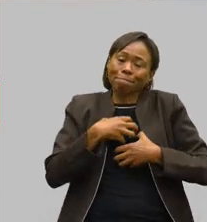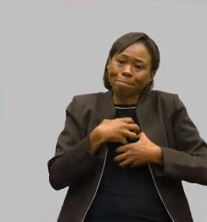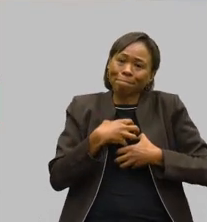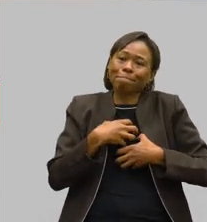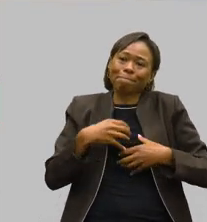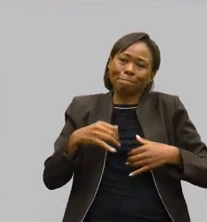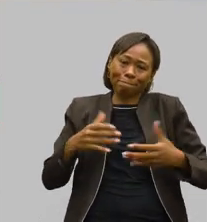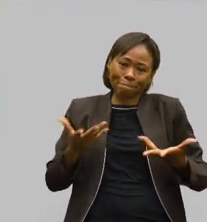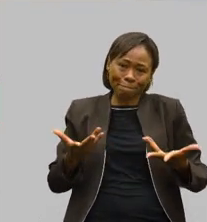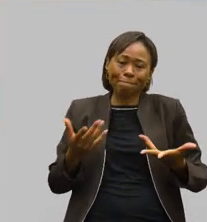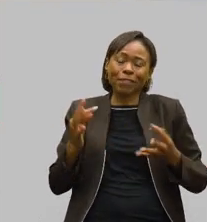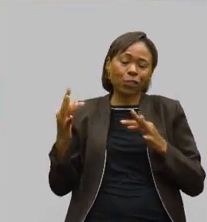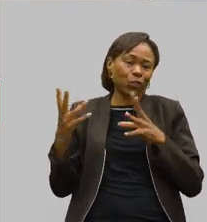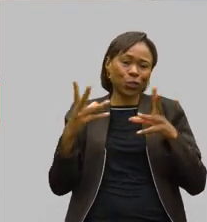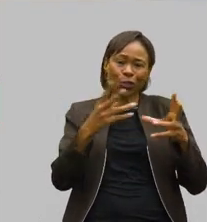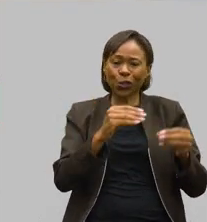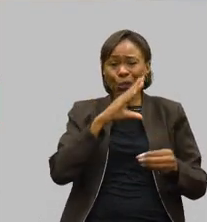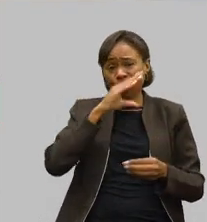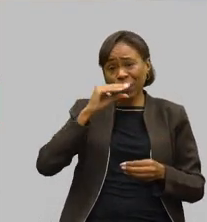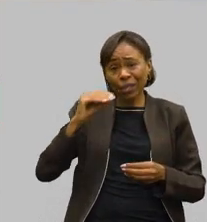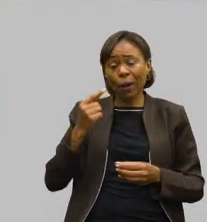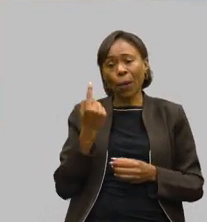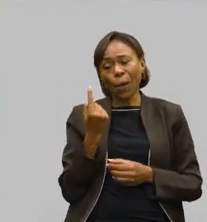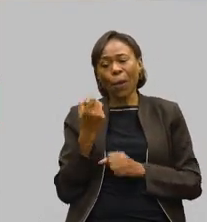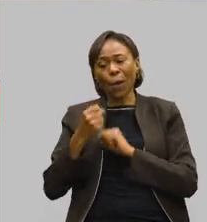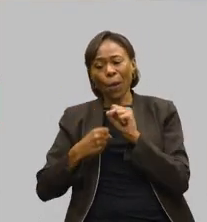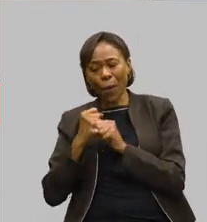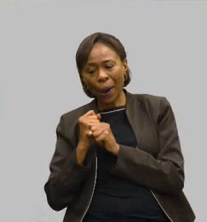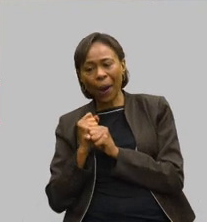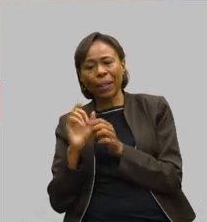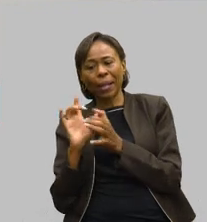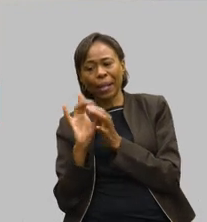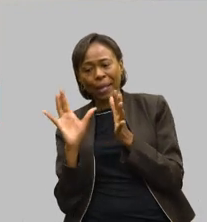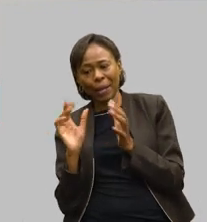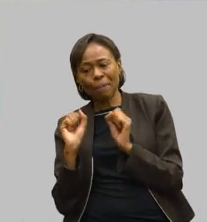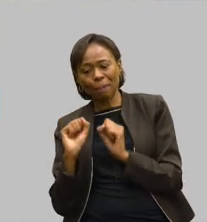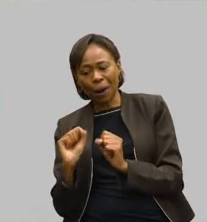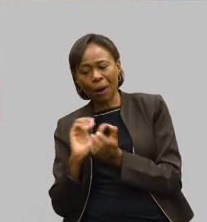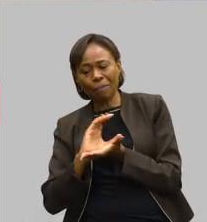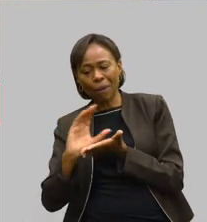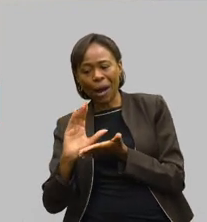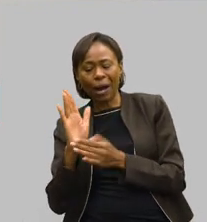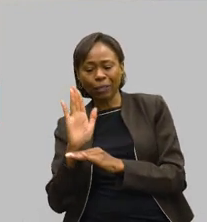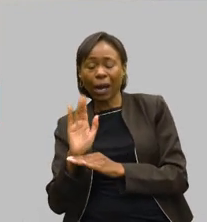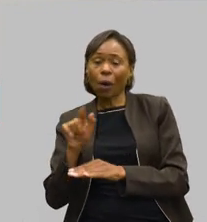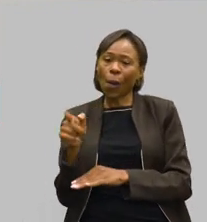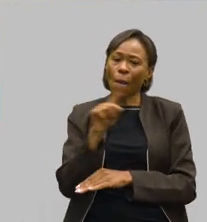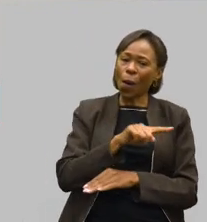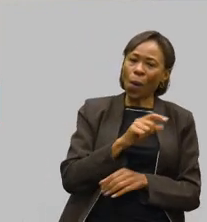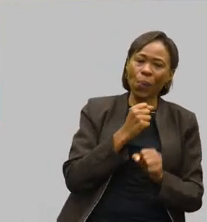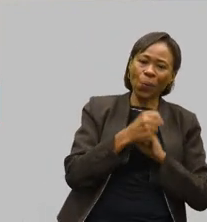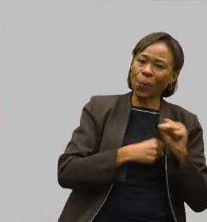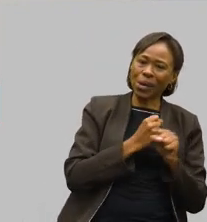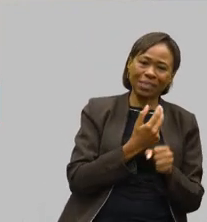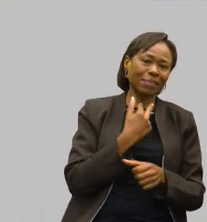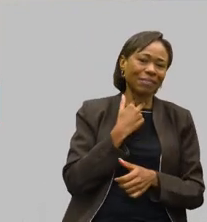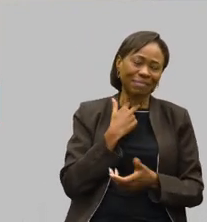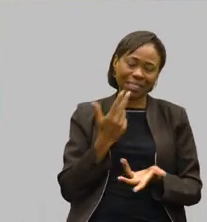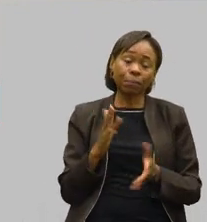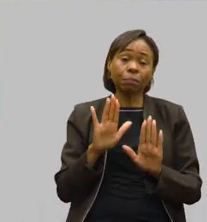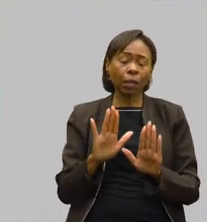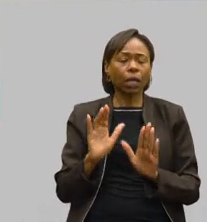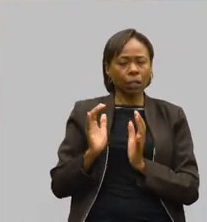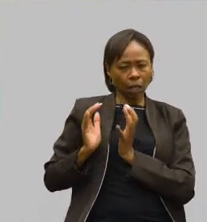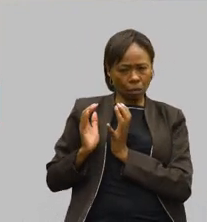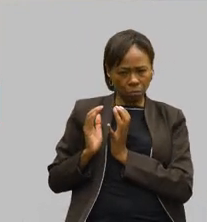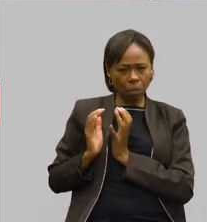servidores que passam aí um ano sim, um ano não por essas dificuldades. Em relação às APAES, deputado Enes Cândido,